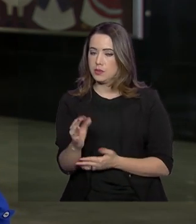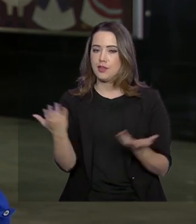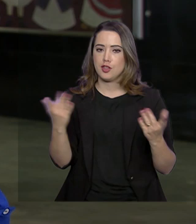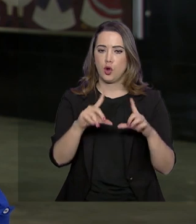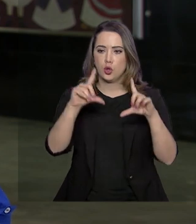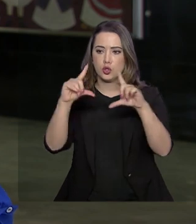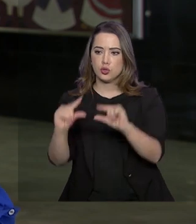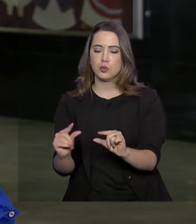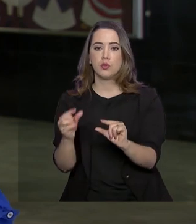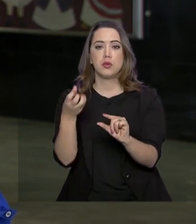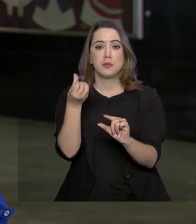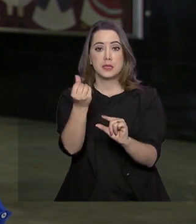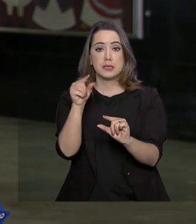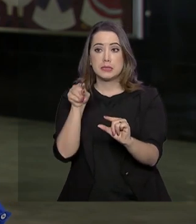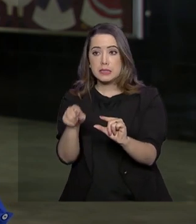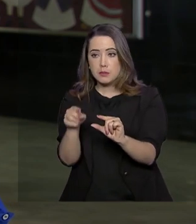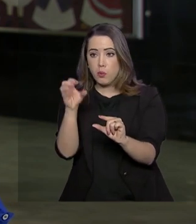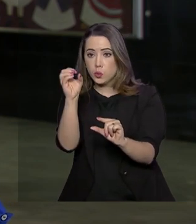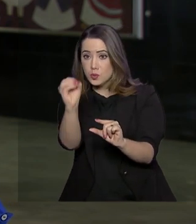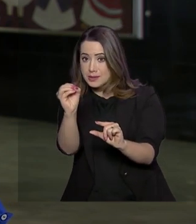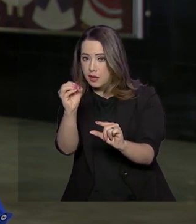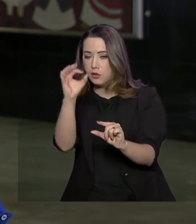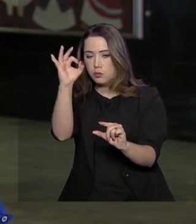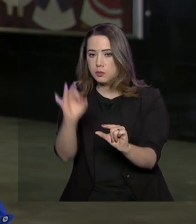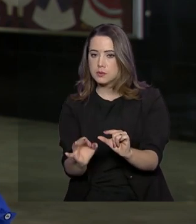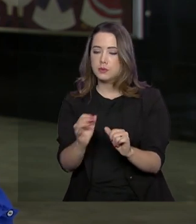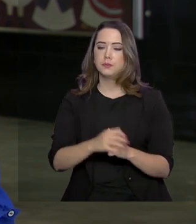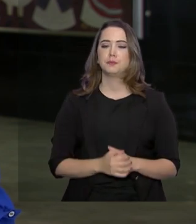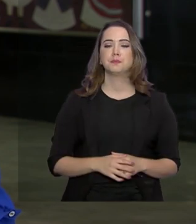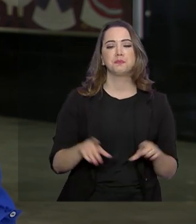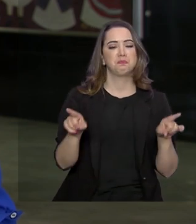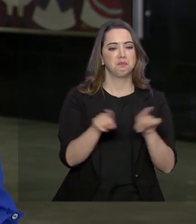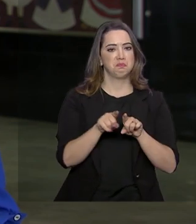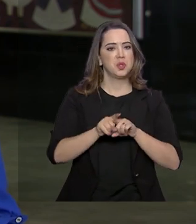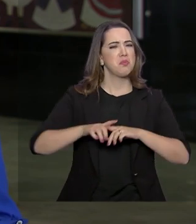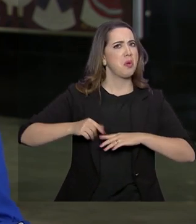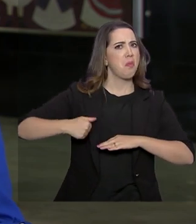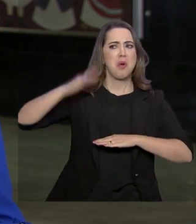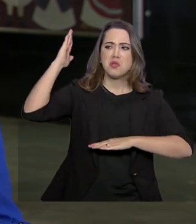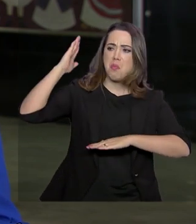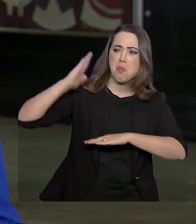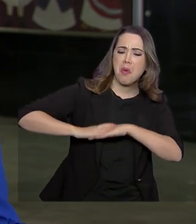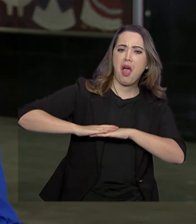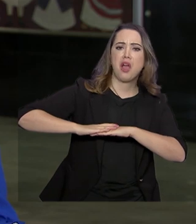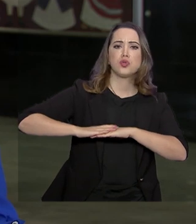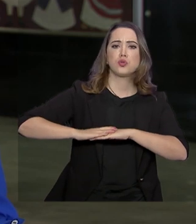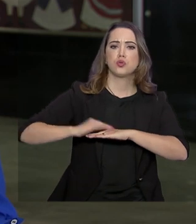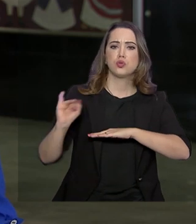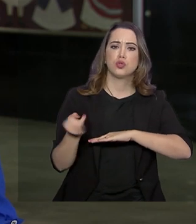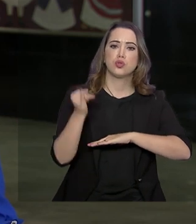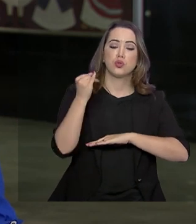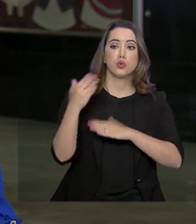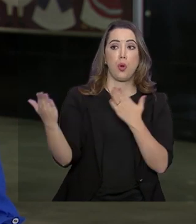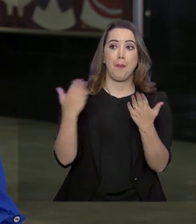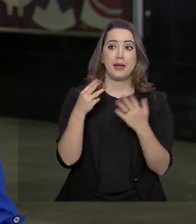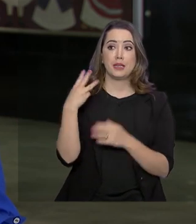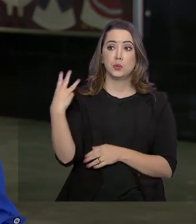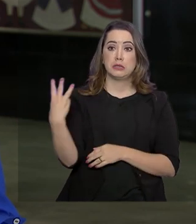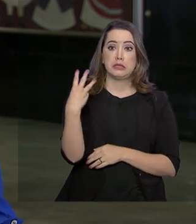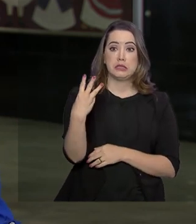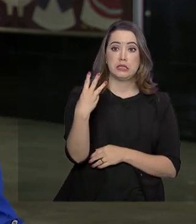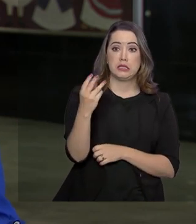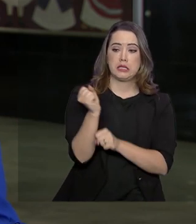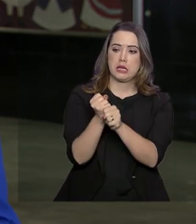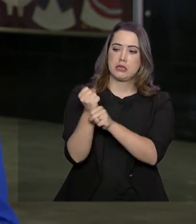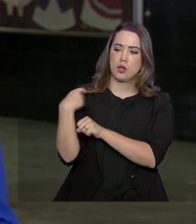reduzida. E também esse é o nível mais baixo de juros nos últimos 33 anos. A